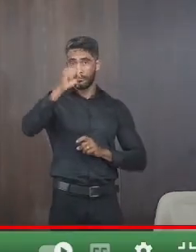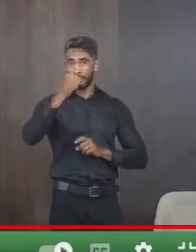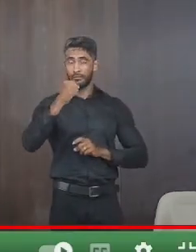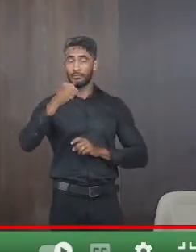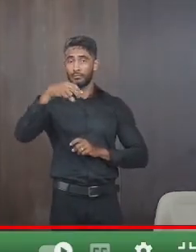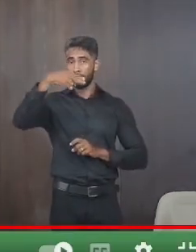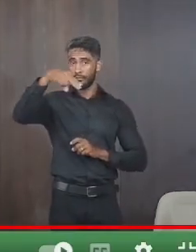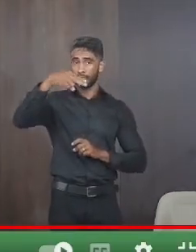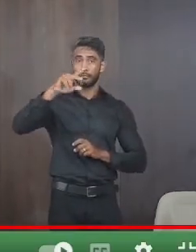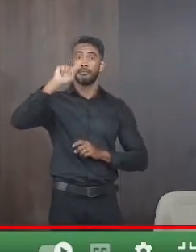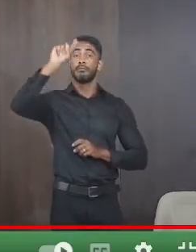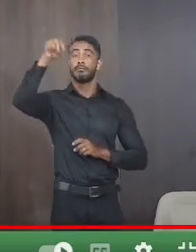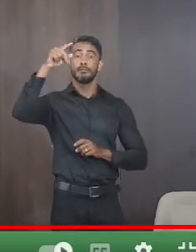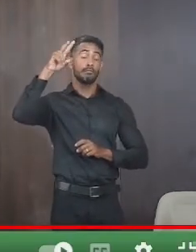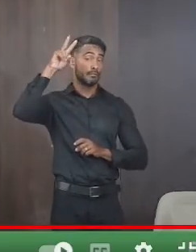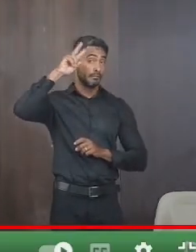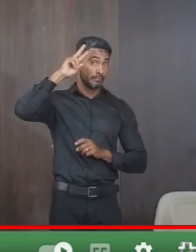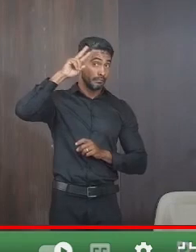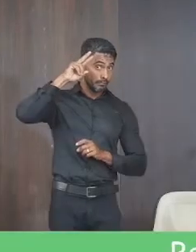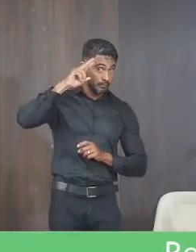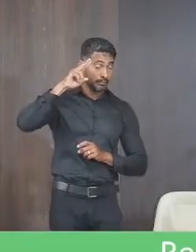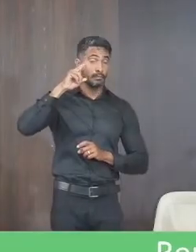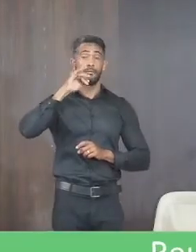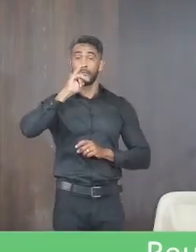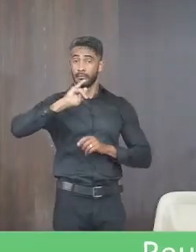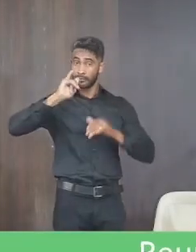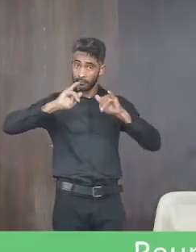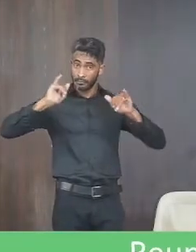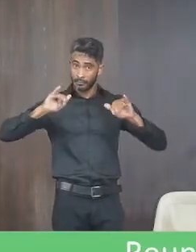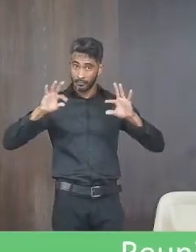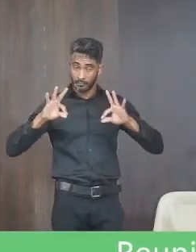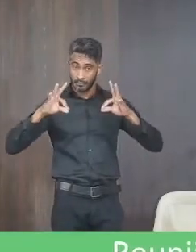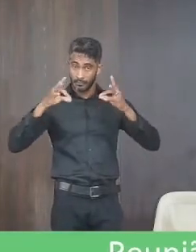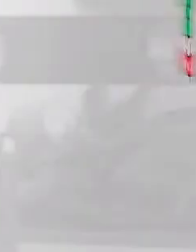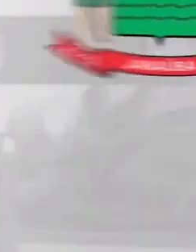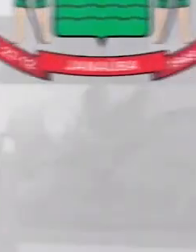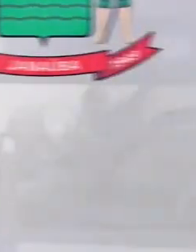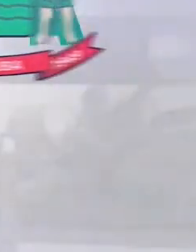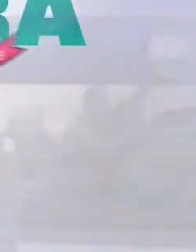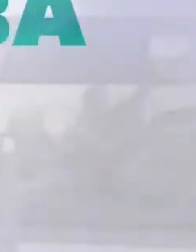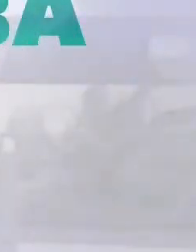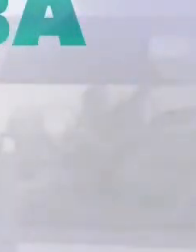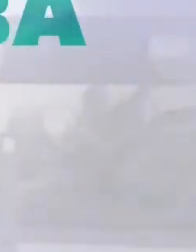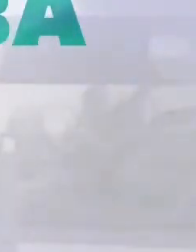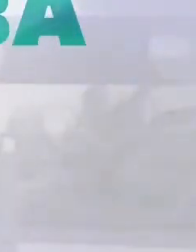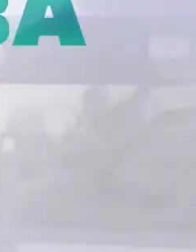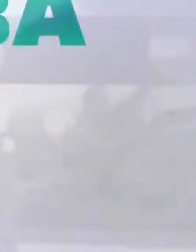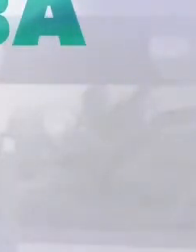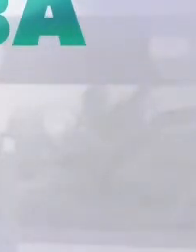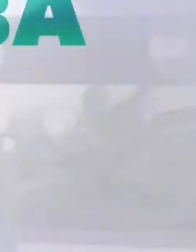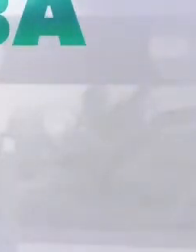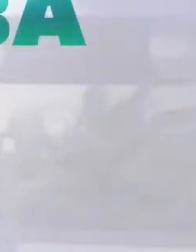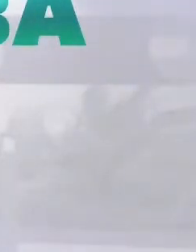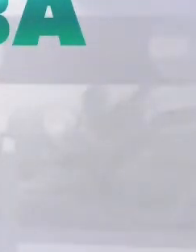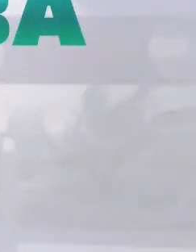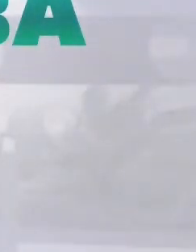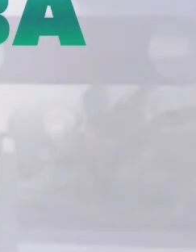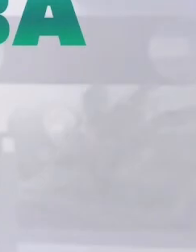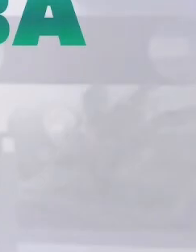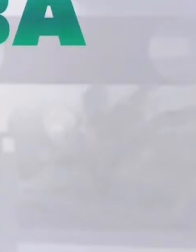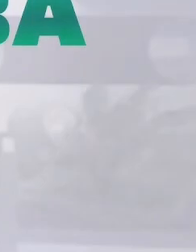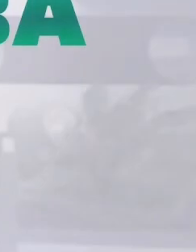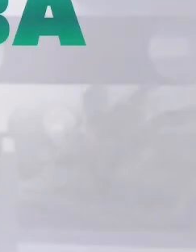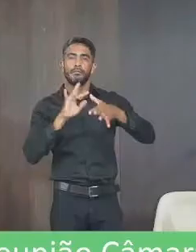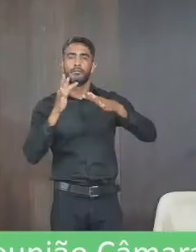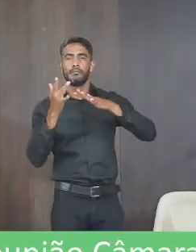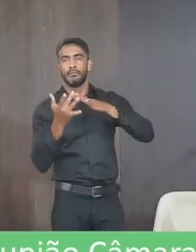de novembro próxima segunda-feira às 18 horas com ordem do dia que será anunciada posteriormente agradeço o público presente aquilo que nos acompanha pelas nossas redes